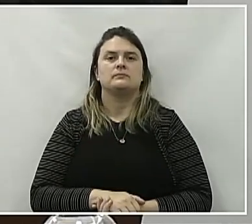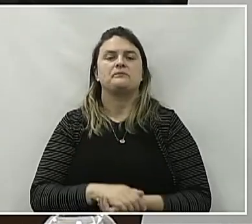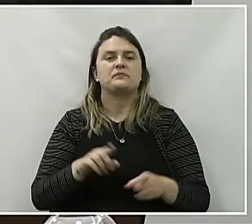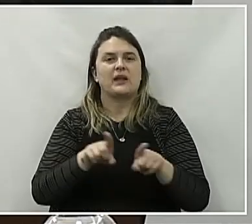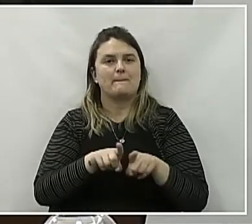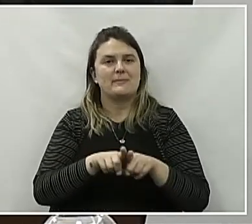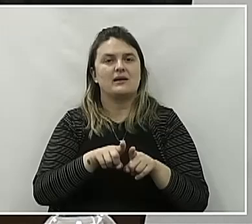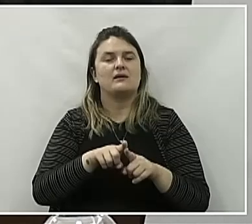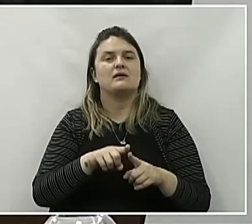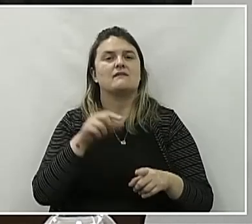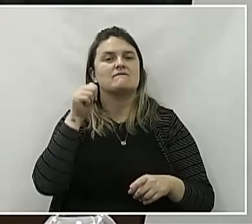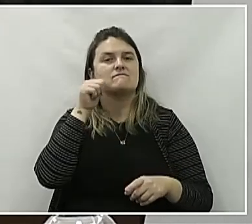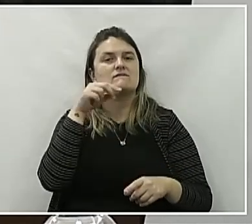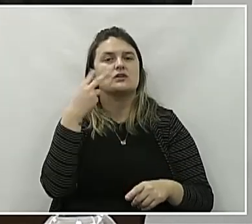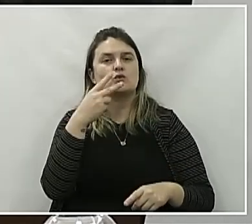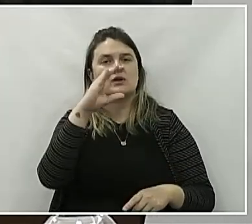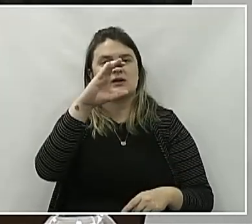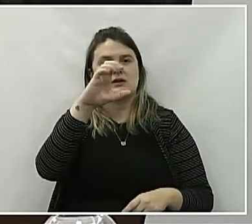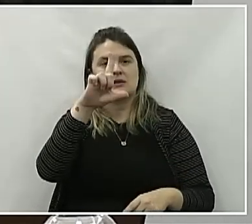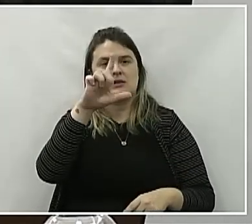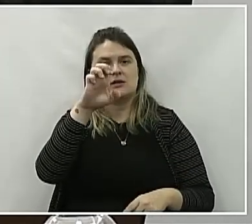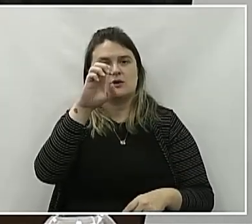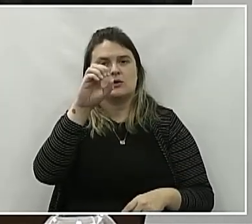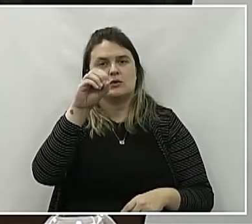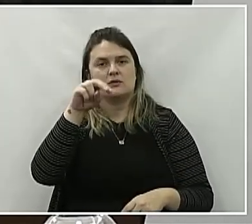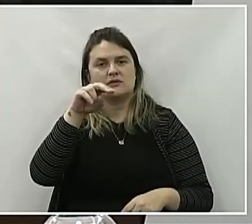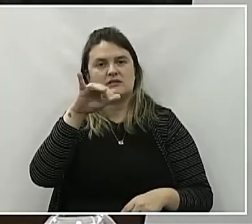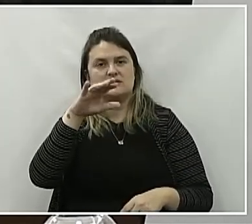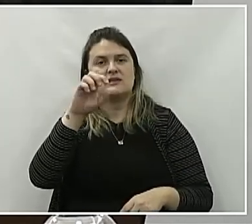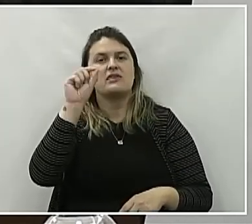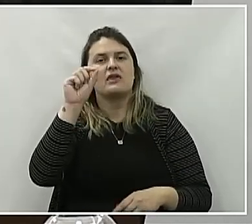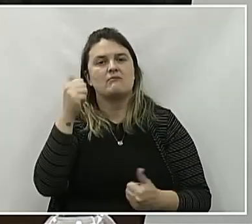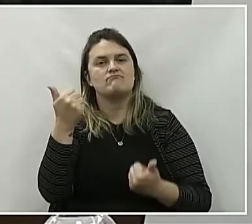também, e todos que ficaram até de suplente.